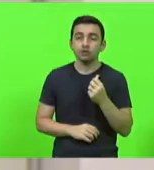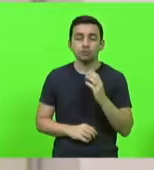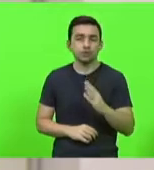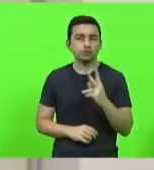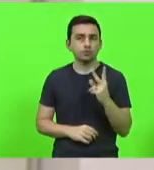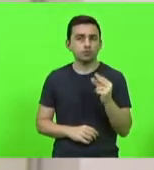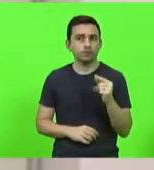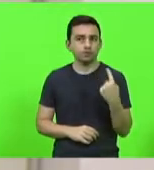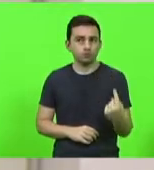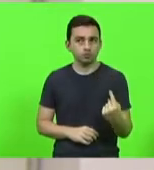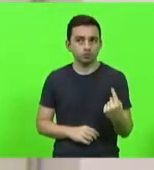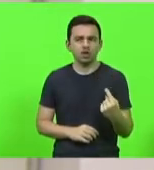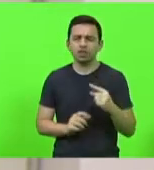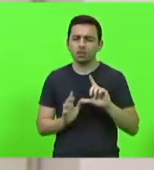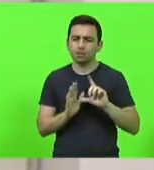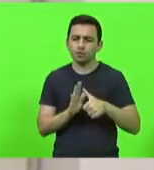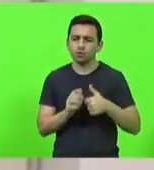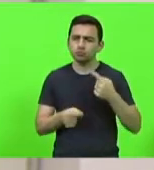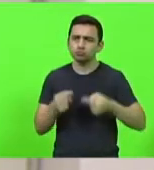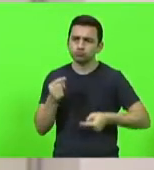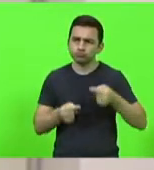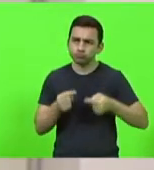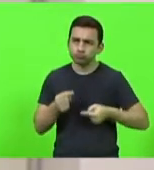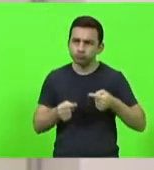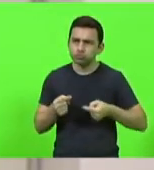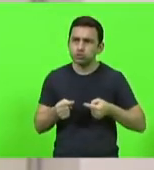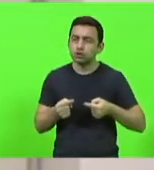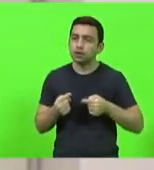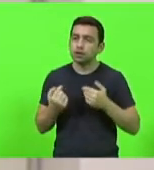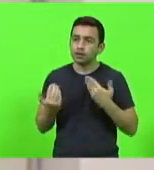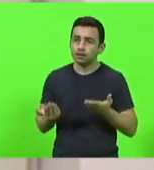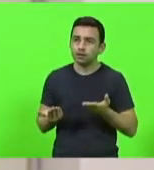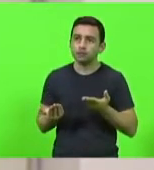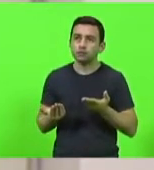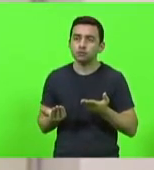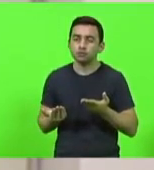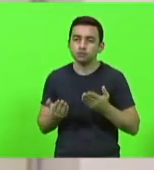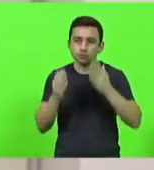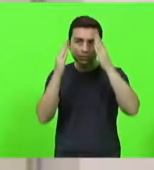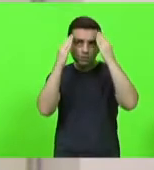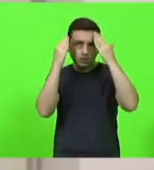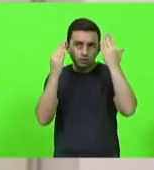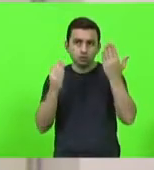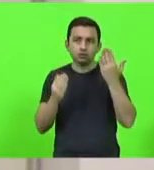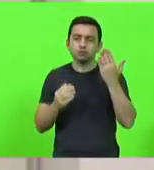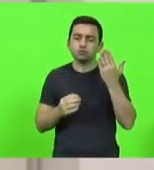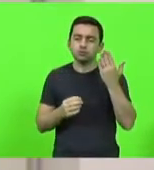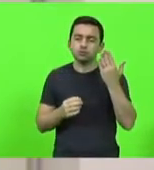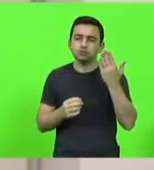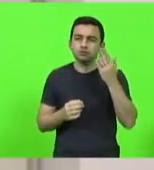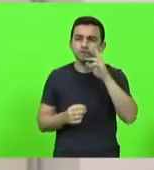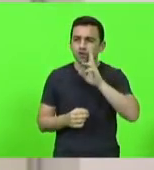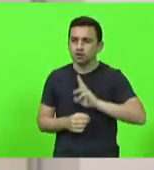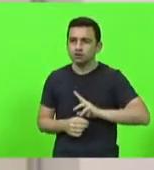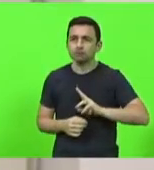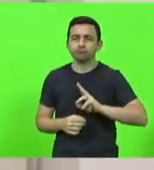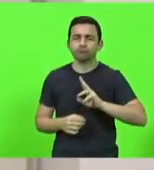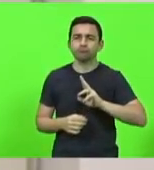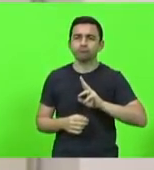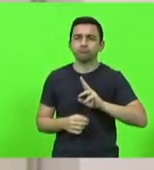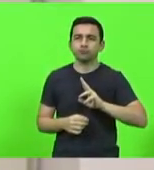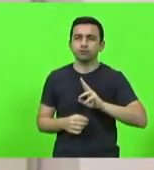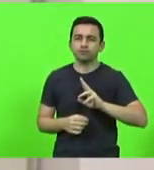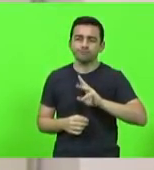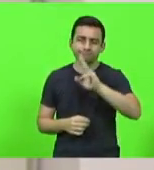Após ser discutido pelos senhores deputados José Milton Schaefer, Márcio Machado, Ivan Nats, Valdir Cobalquini, Neudi Sareta, Volney